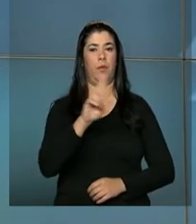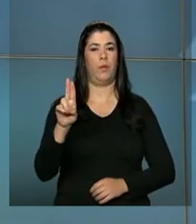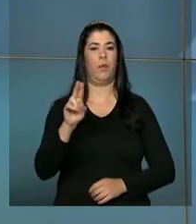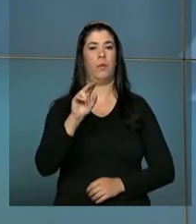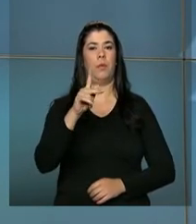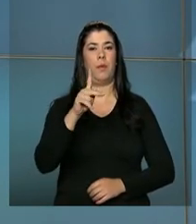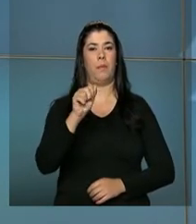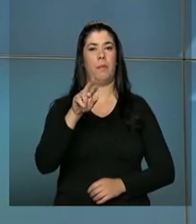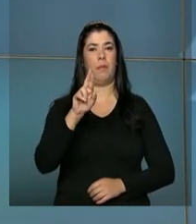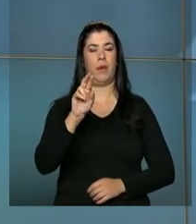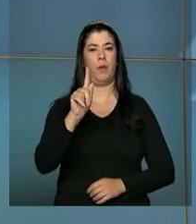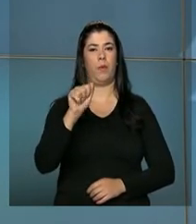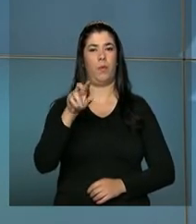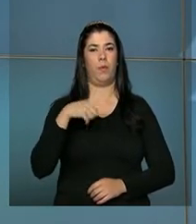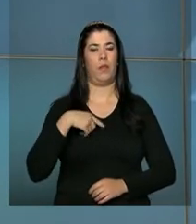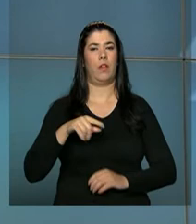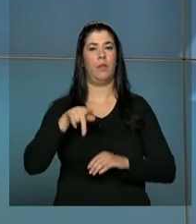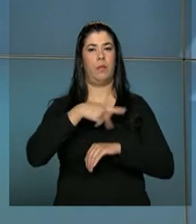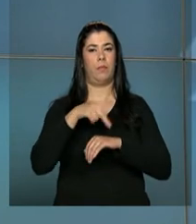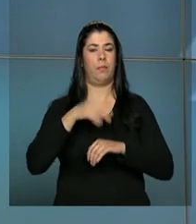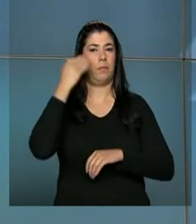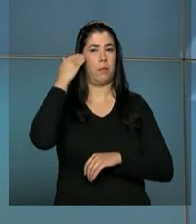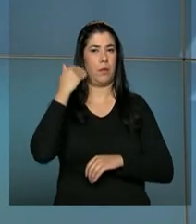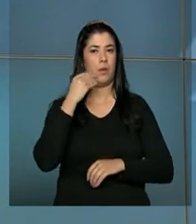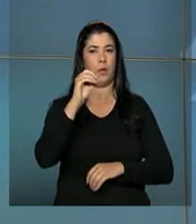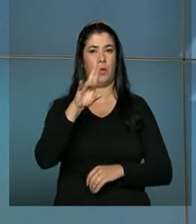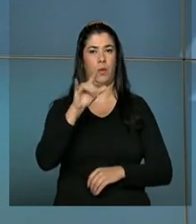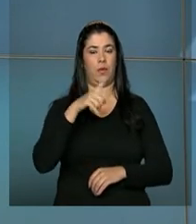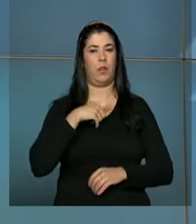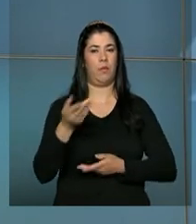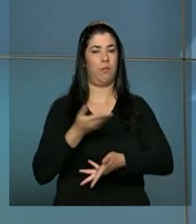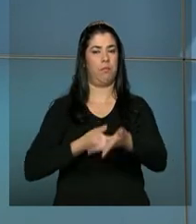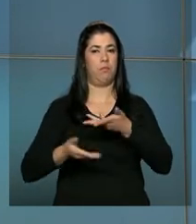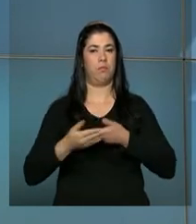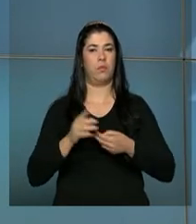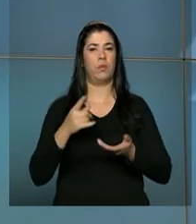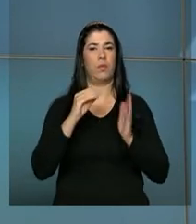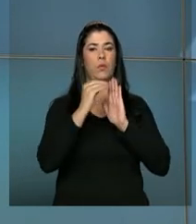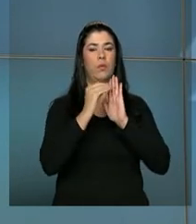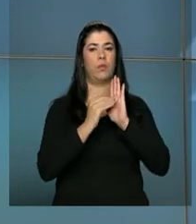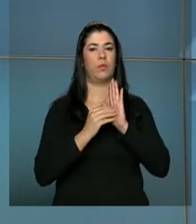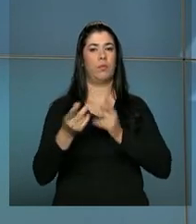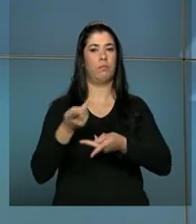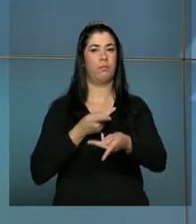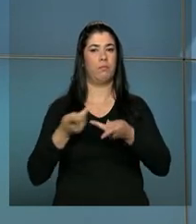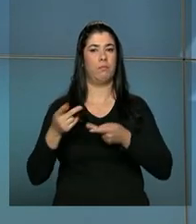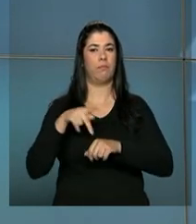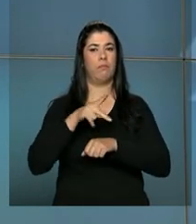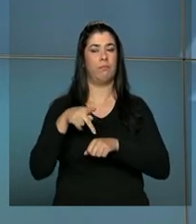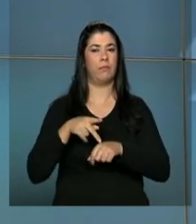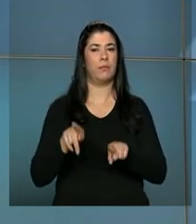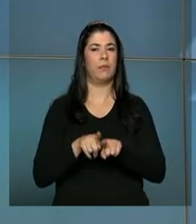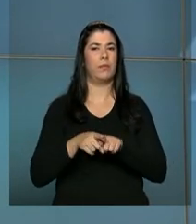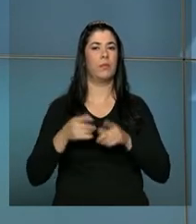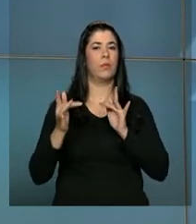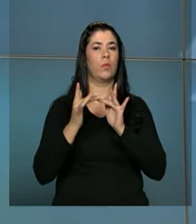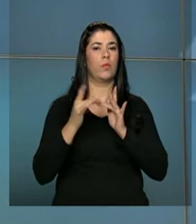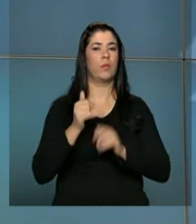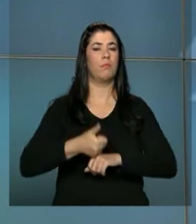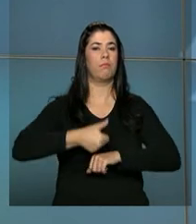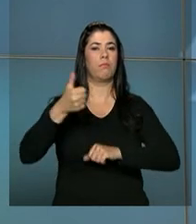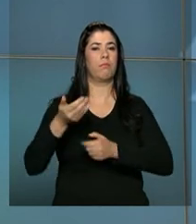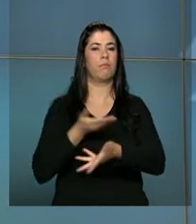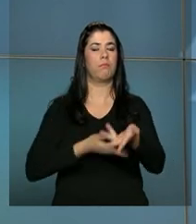-ri. Ela e a presidenta Dilma vão tratar da agenda bilateral e vão discutir formas de aprofundar a relação entre os dois países